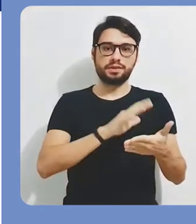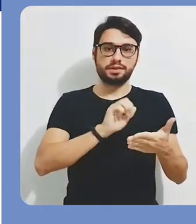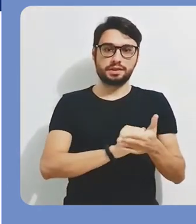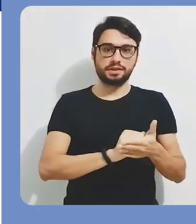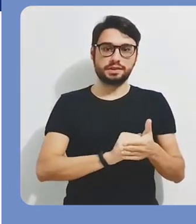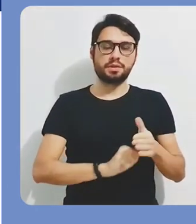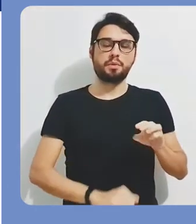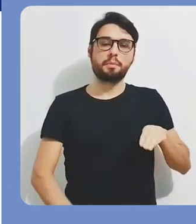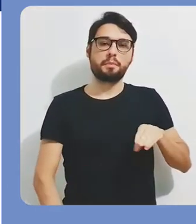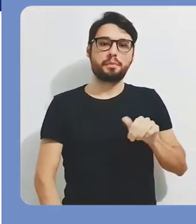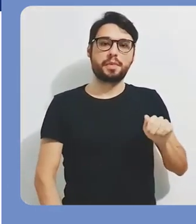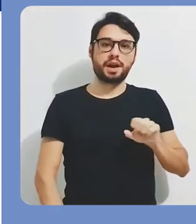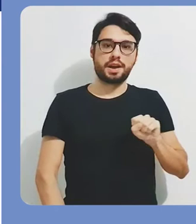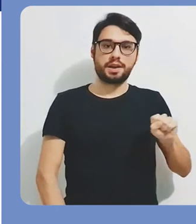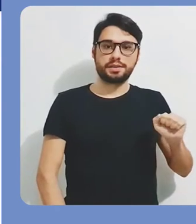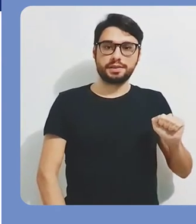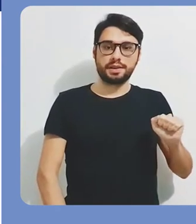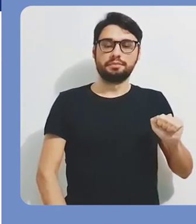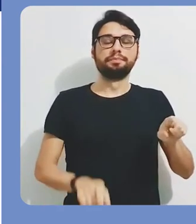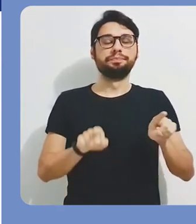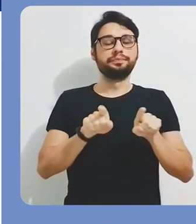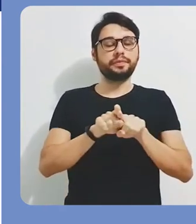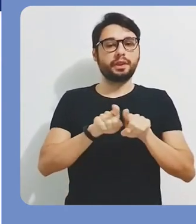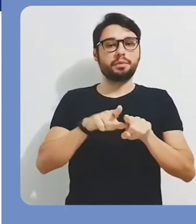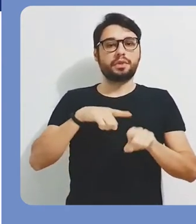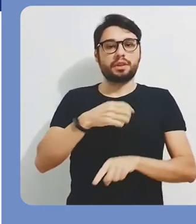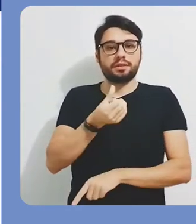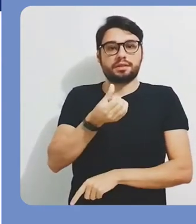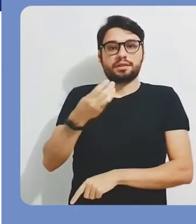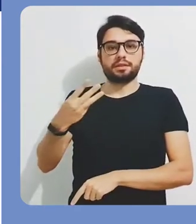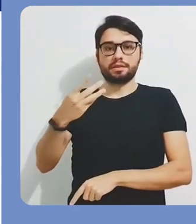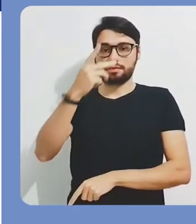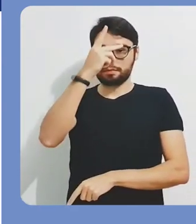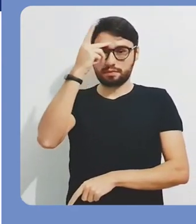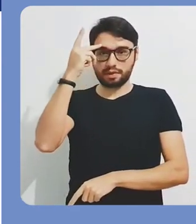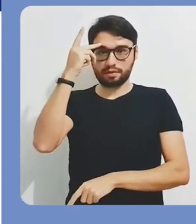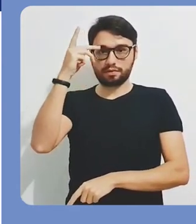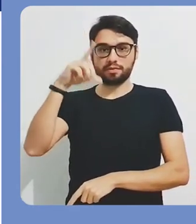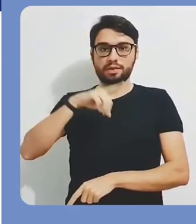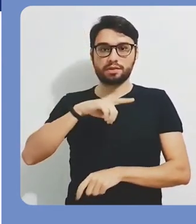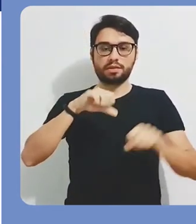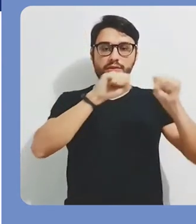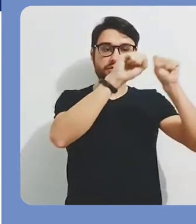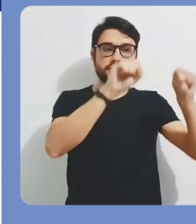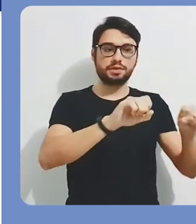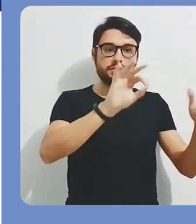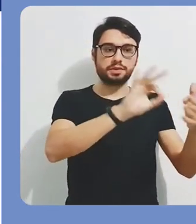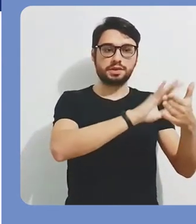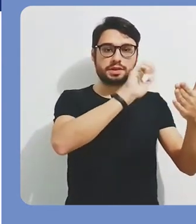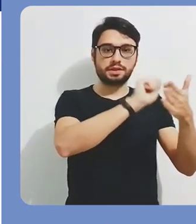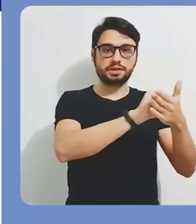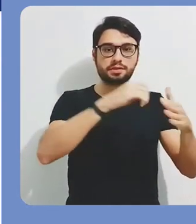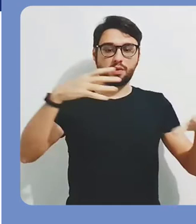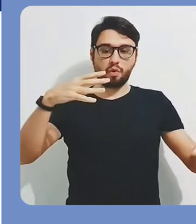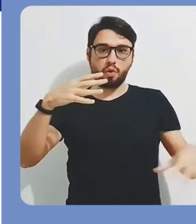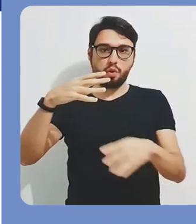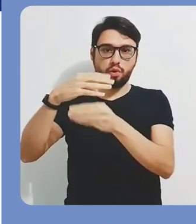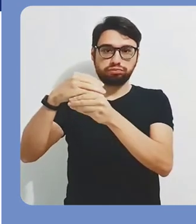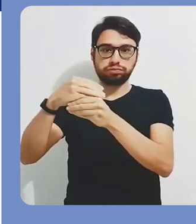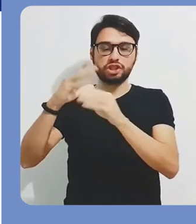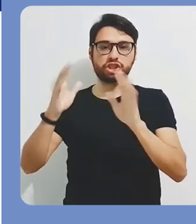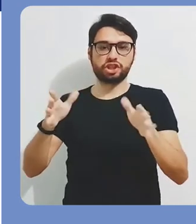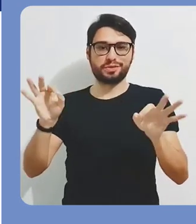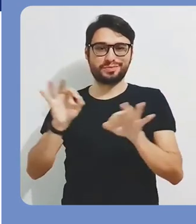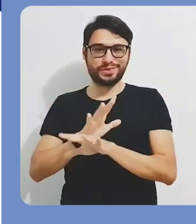CPF, que é aquele procedimento de inscrição em massa. 63 participantes via sistemas de